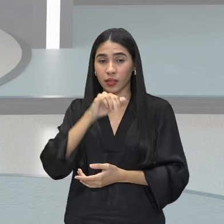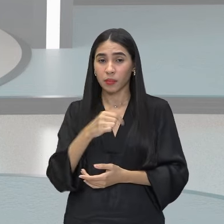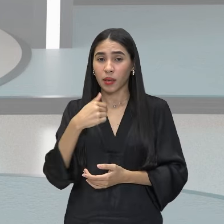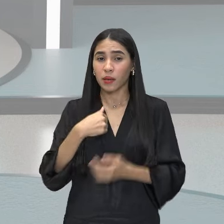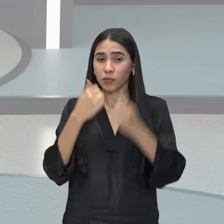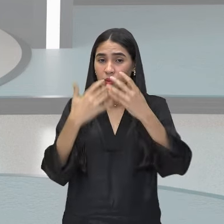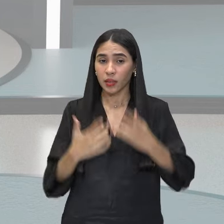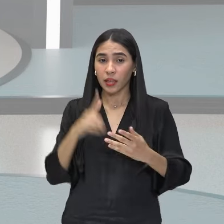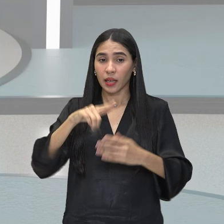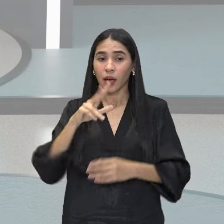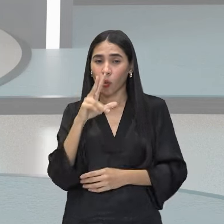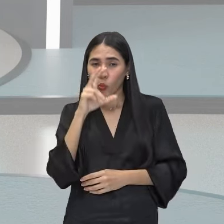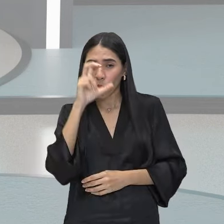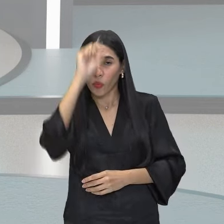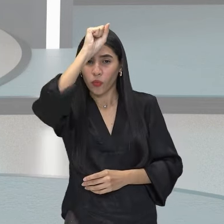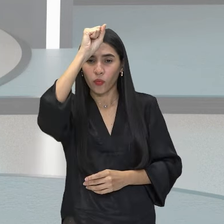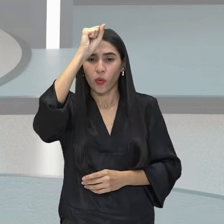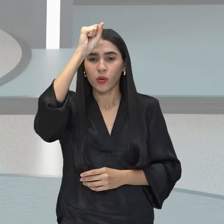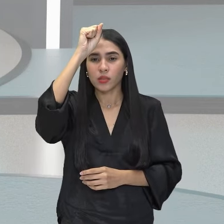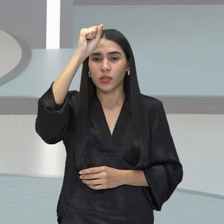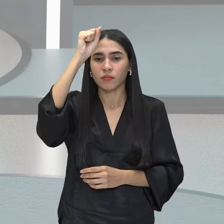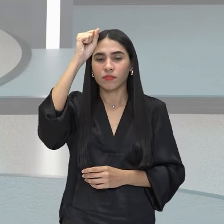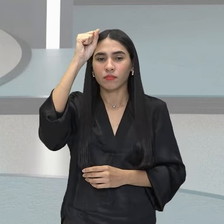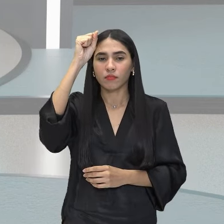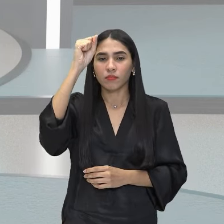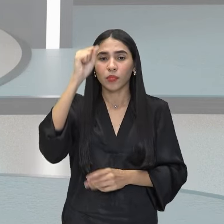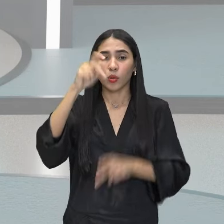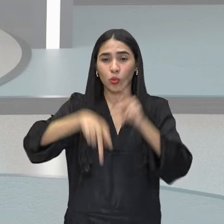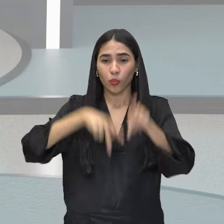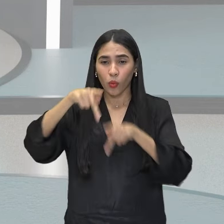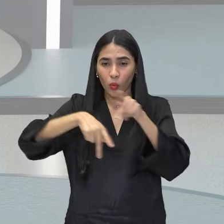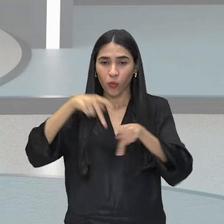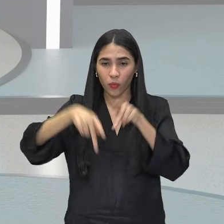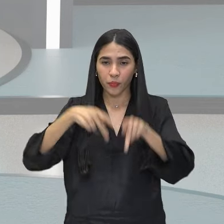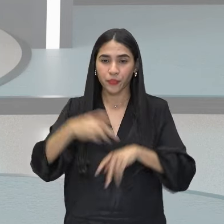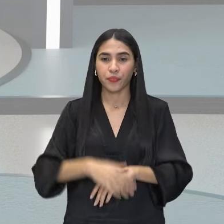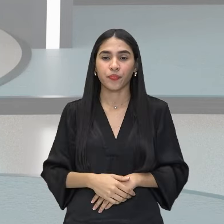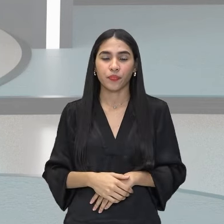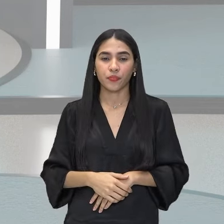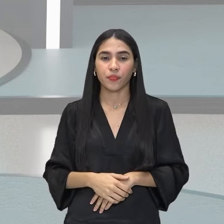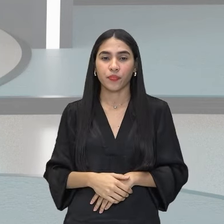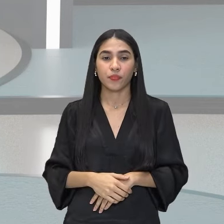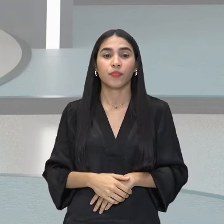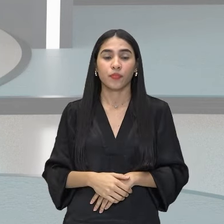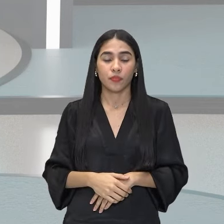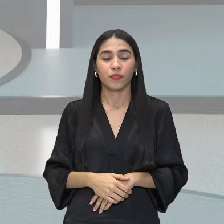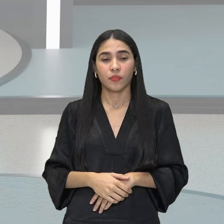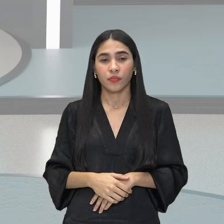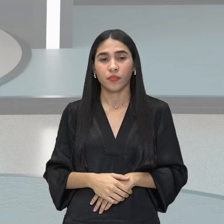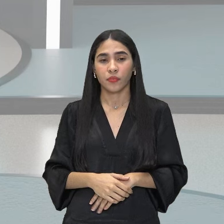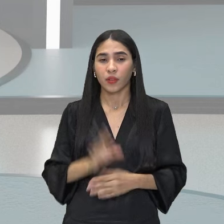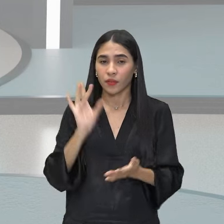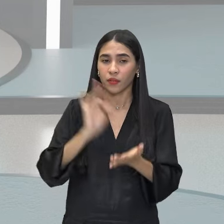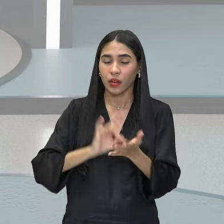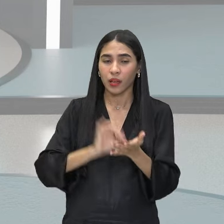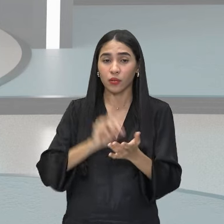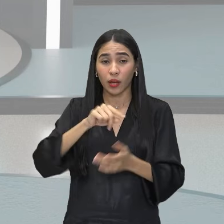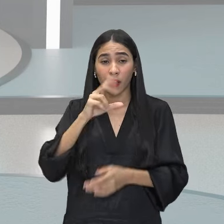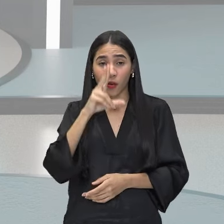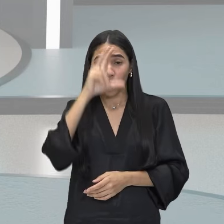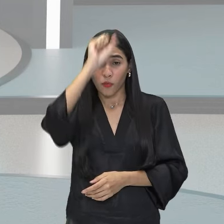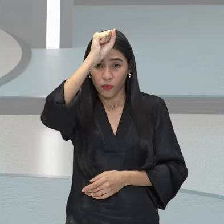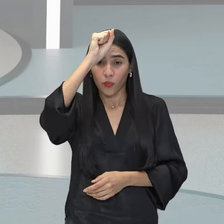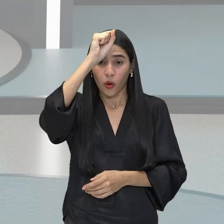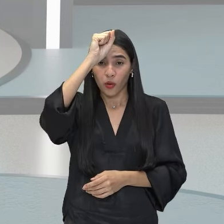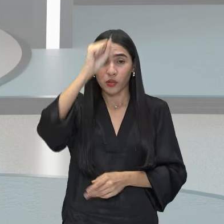o herói de nossa gente. Isso está logo no começo da narrativa. E é assim que ele é tratado, como o herói do povo